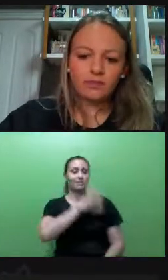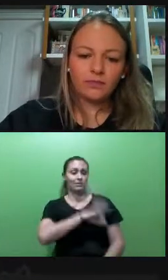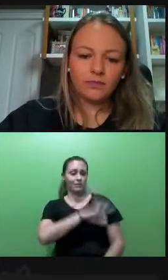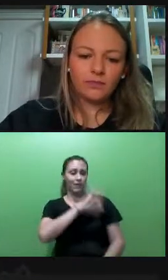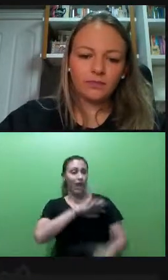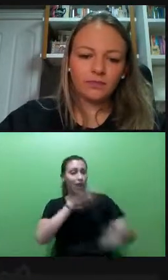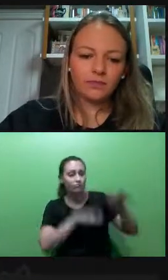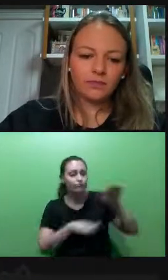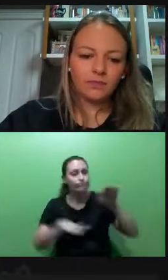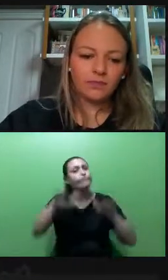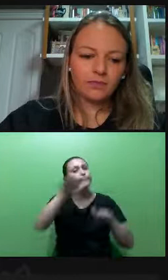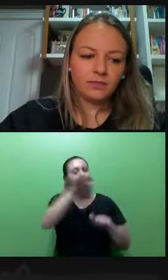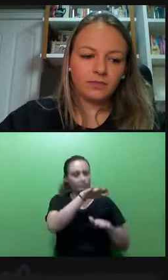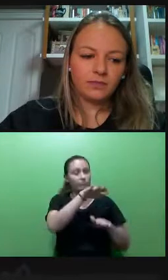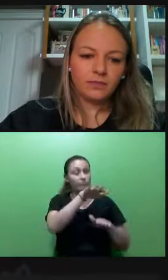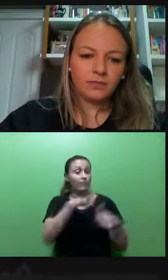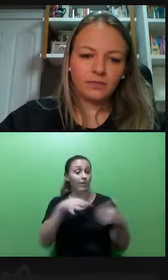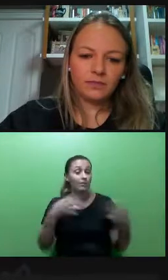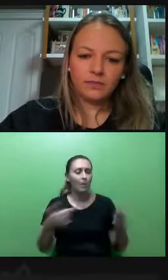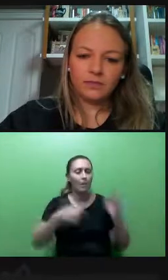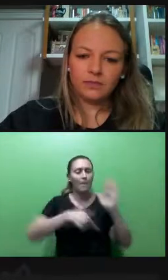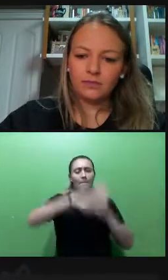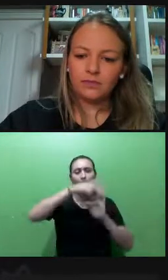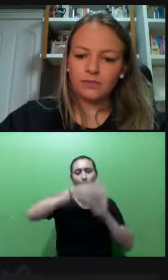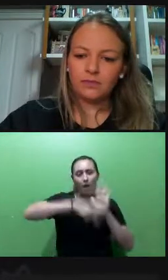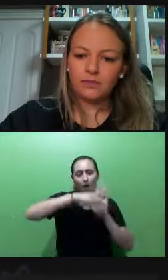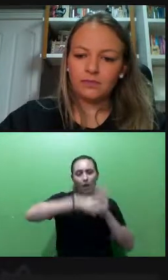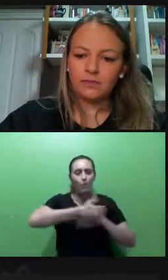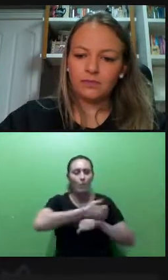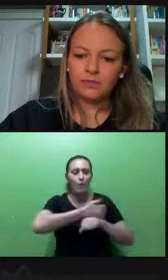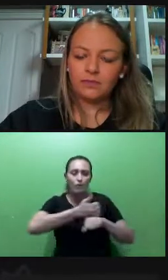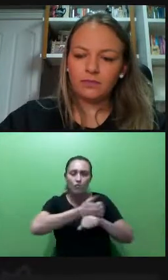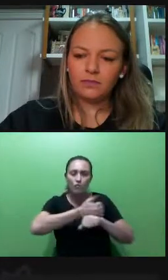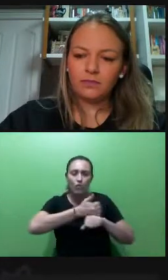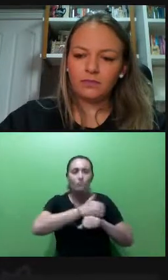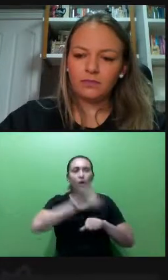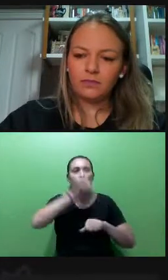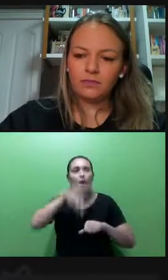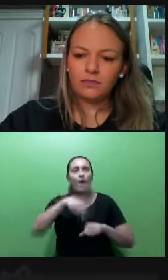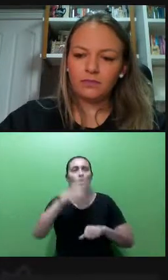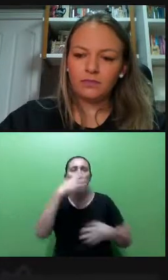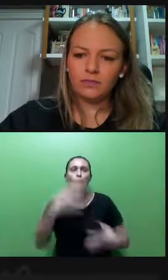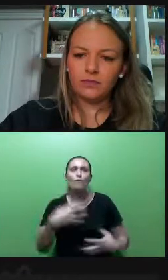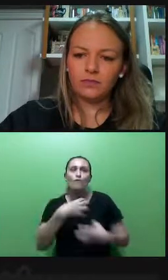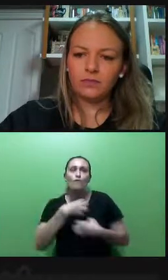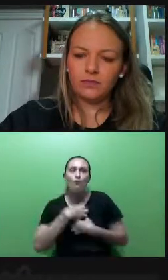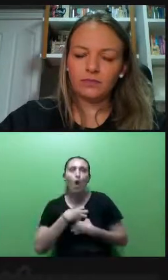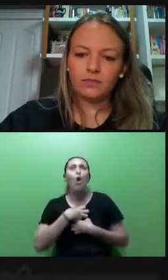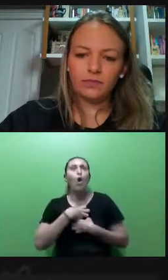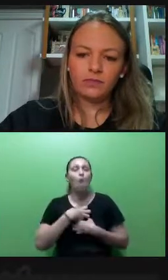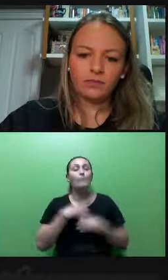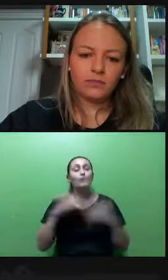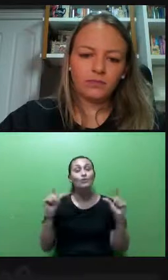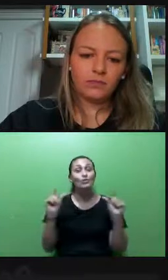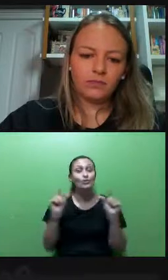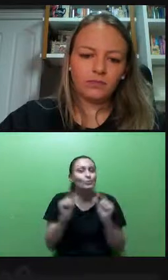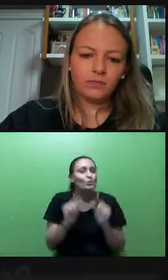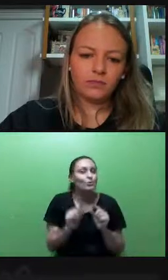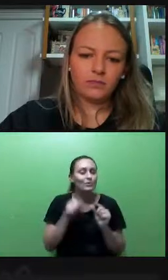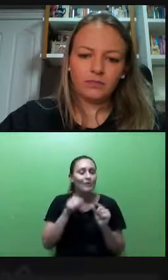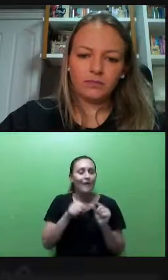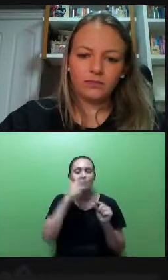os planos de carreira, por exemplo, são uma forma das organizações diminuírem esse viés, esses viéses inconscientes,